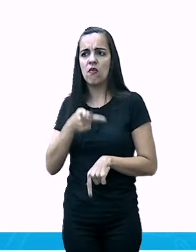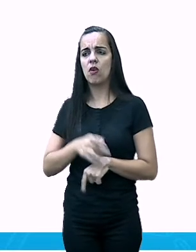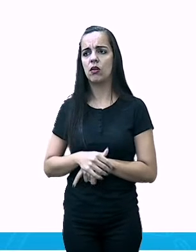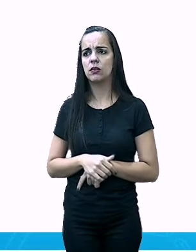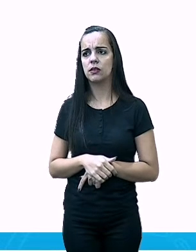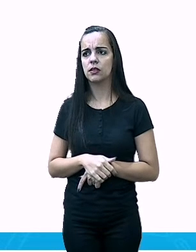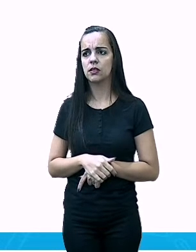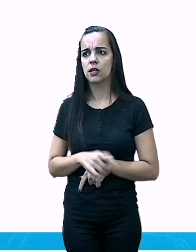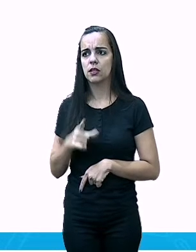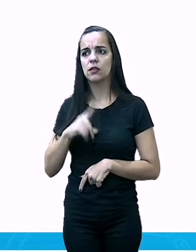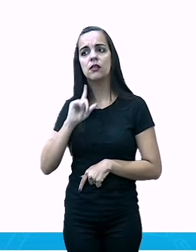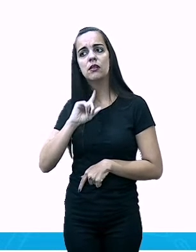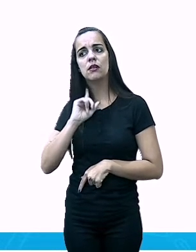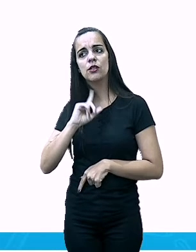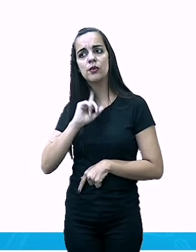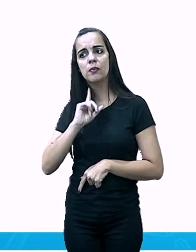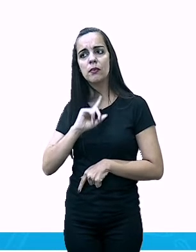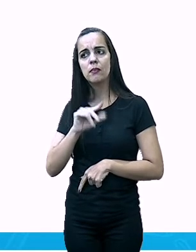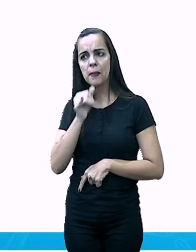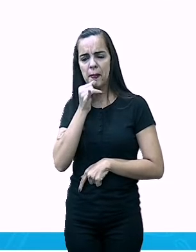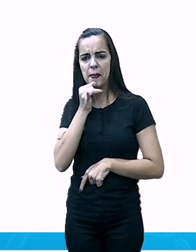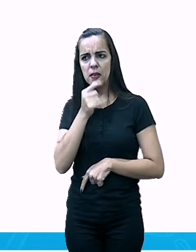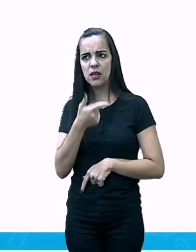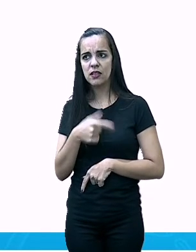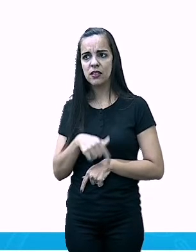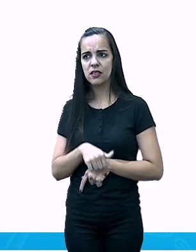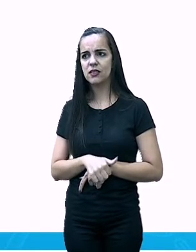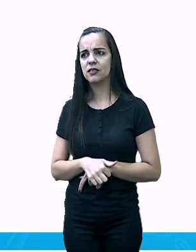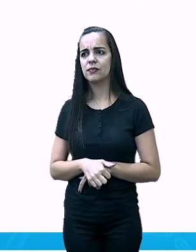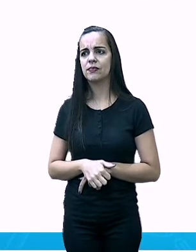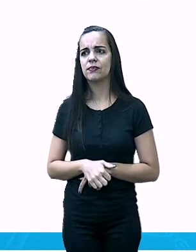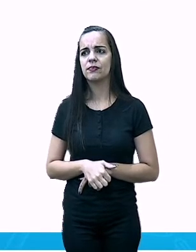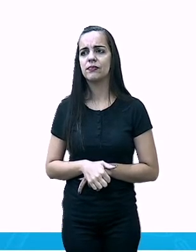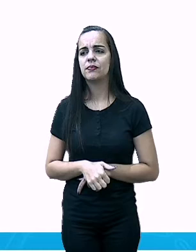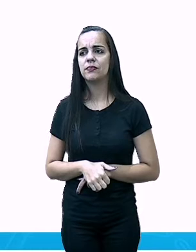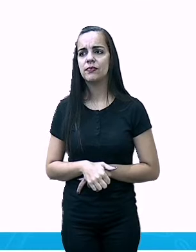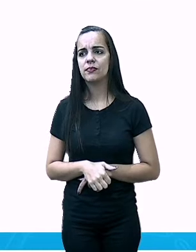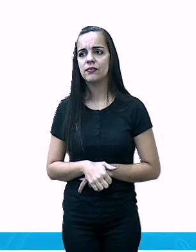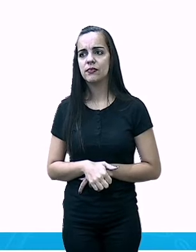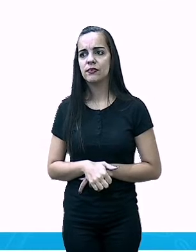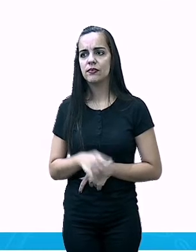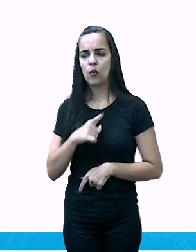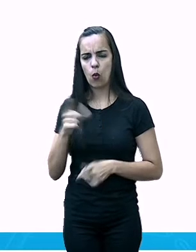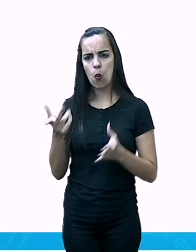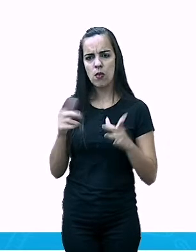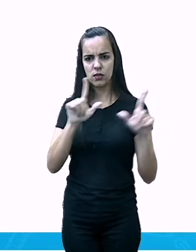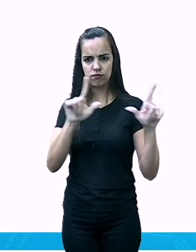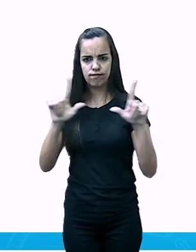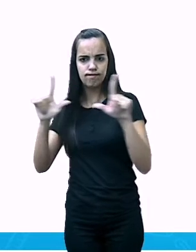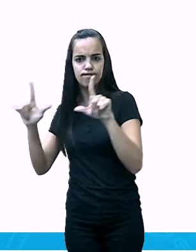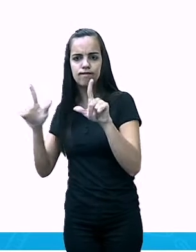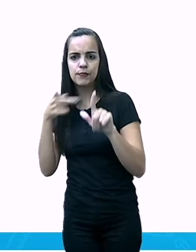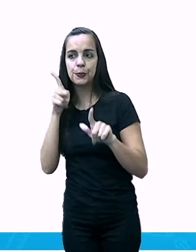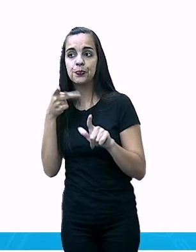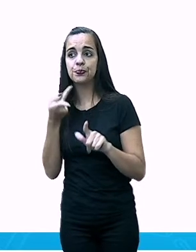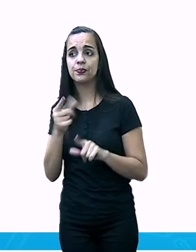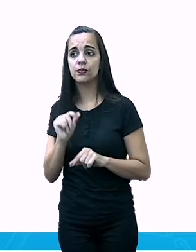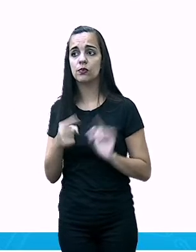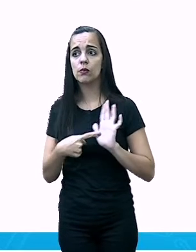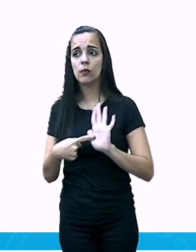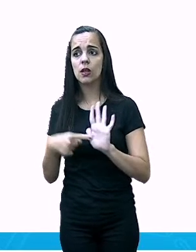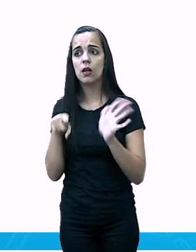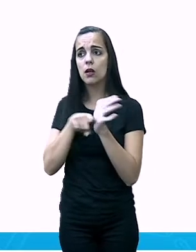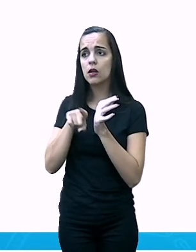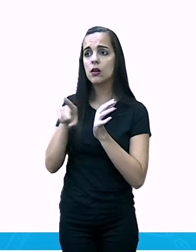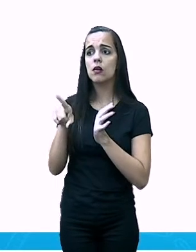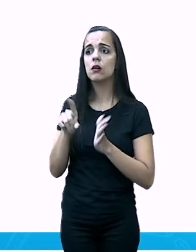o Nicolas, Nicolas Cates, perdão, ele, em uma das cenas, com uma moça, ele pergunta